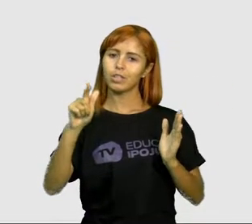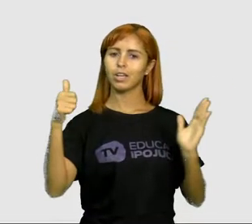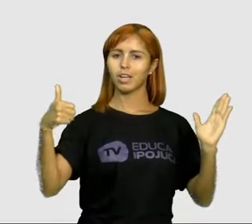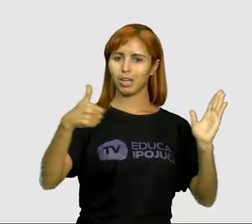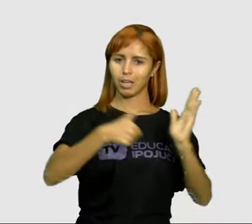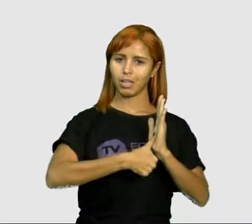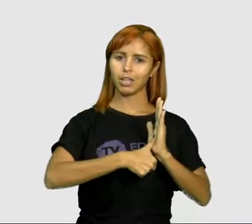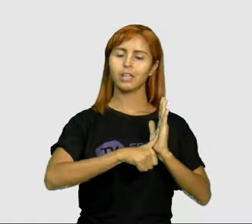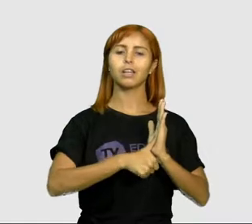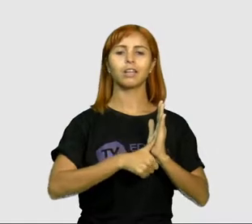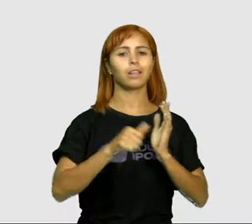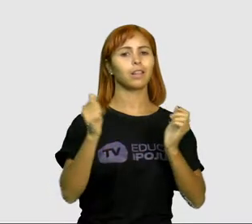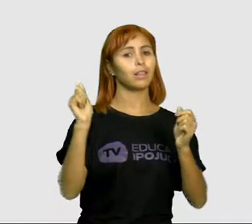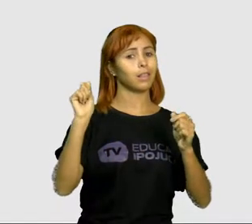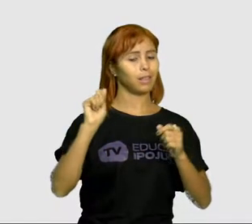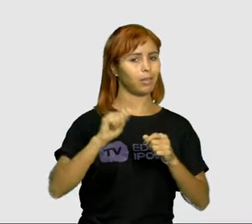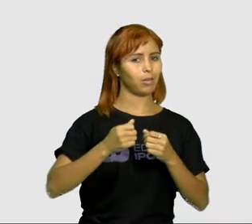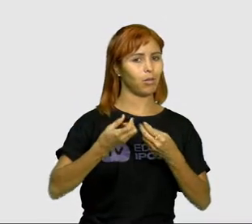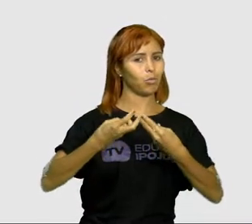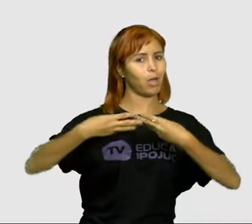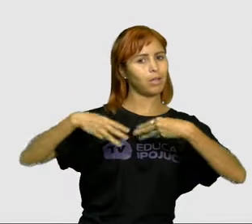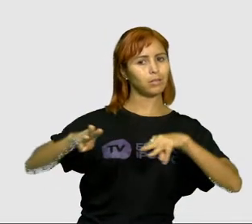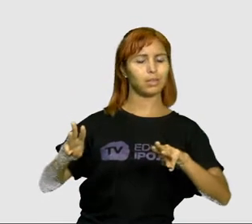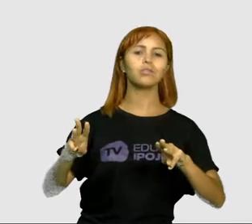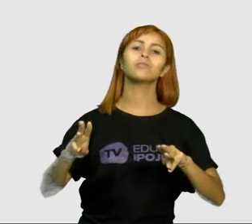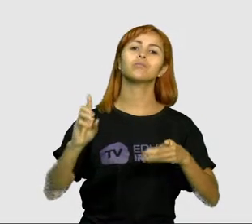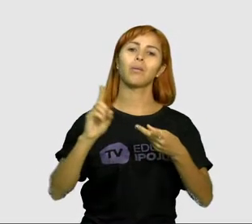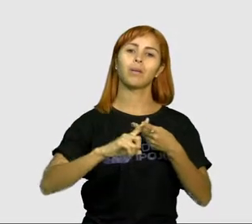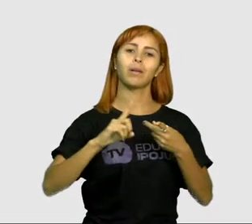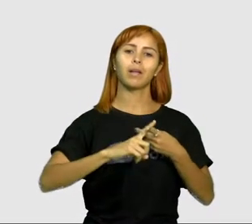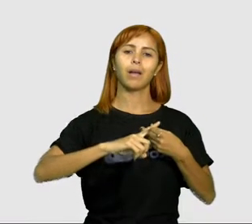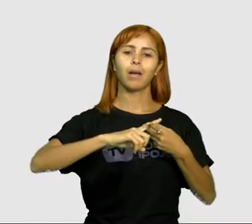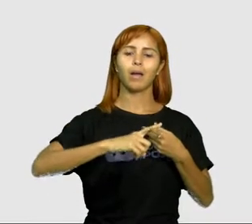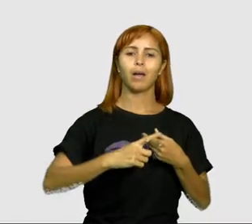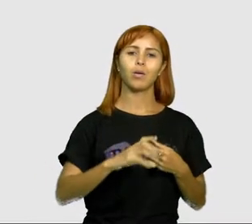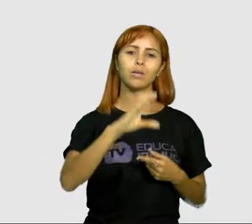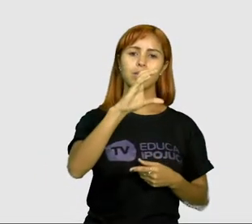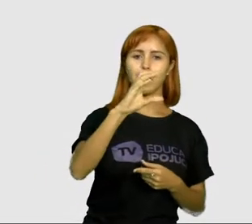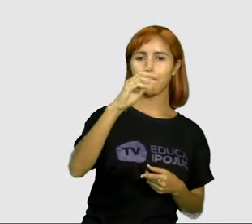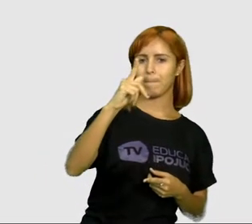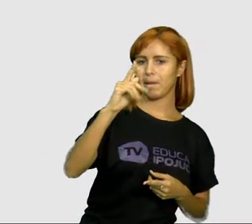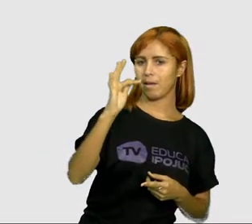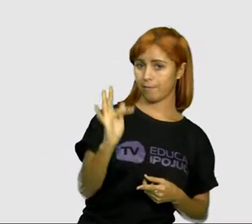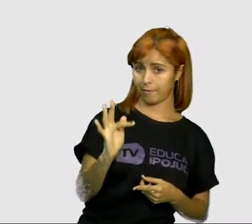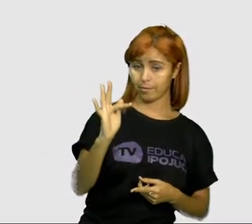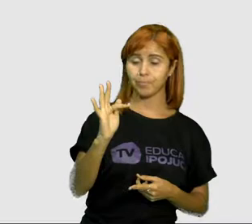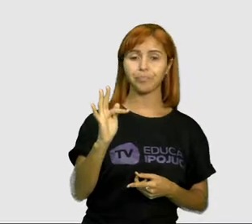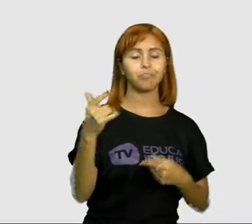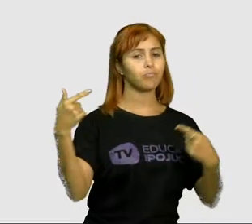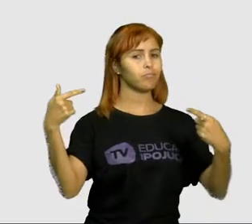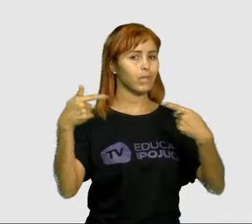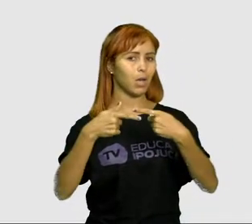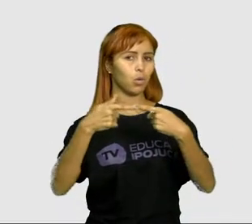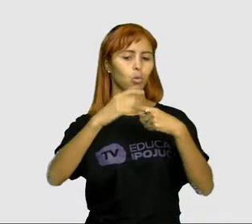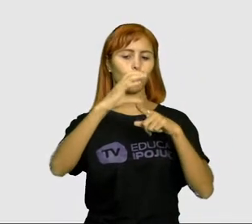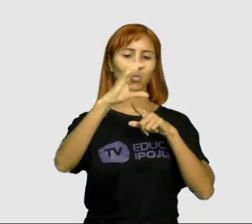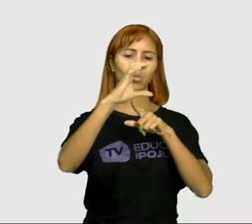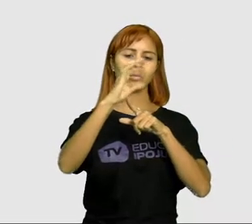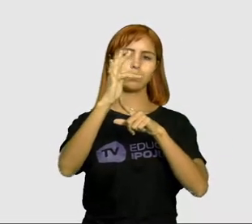Também temos o Cadastro Único da Pessoa Física, que é o CPF, de acordo com a sigla.